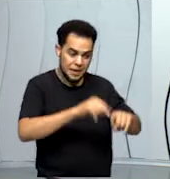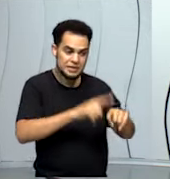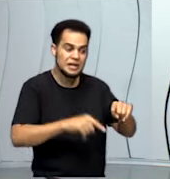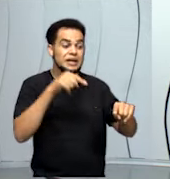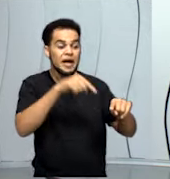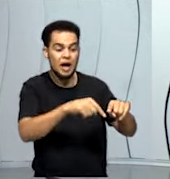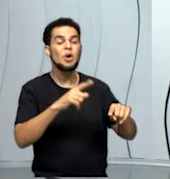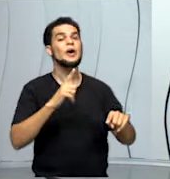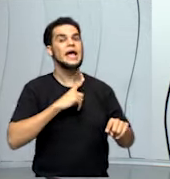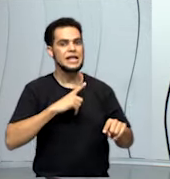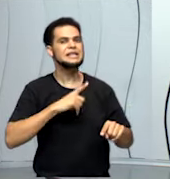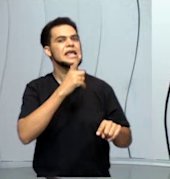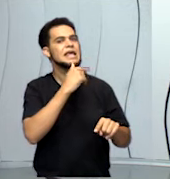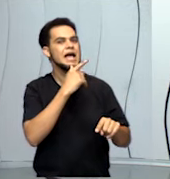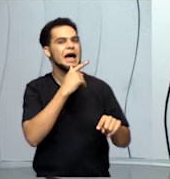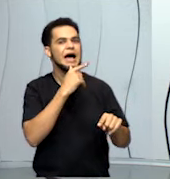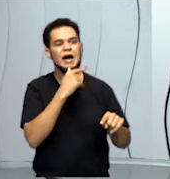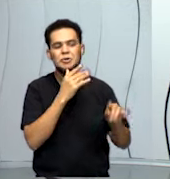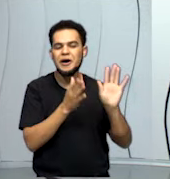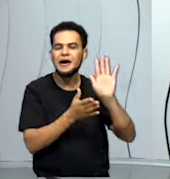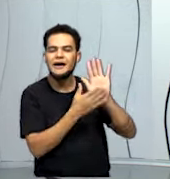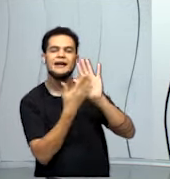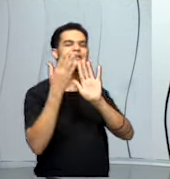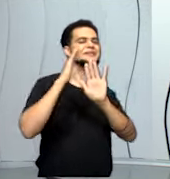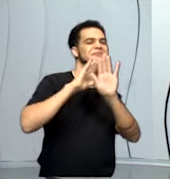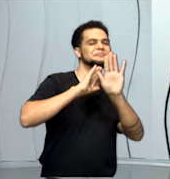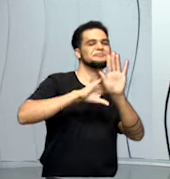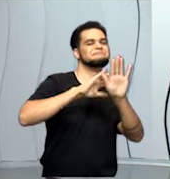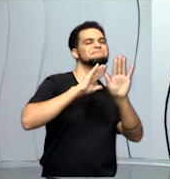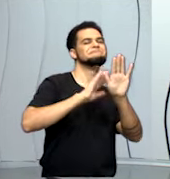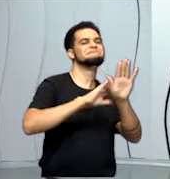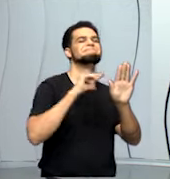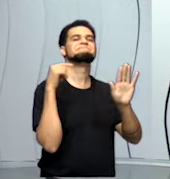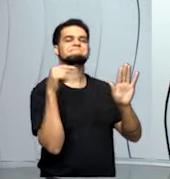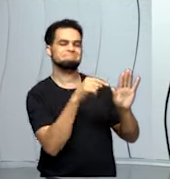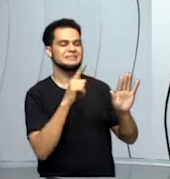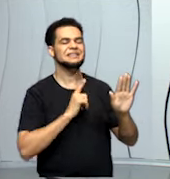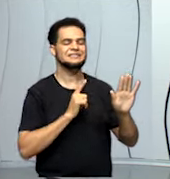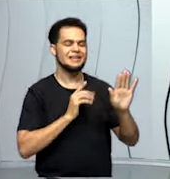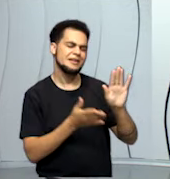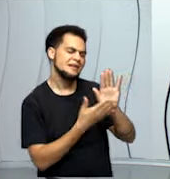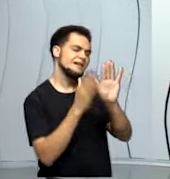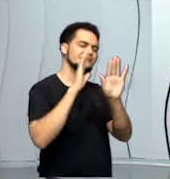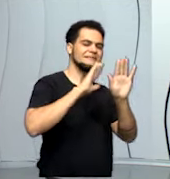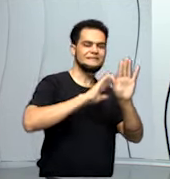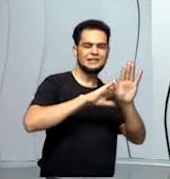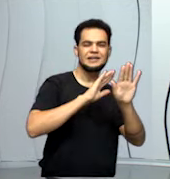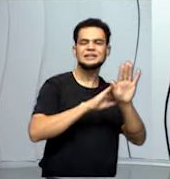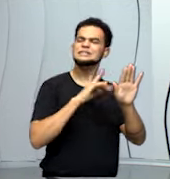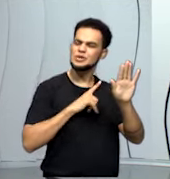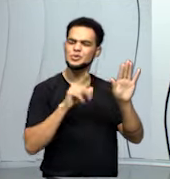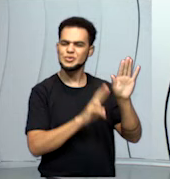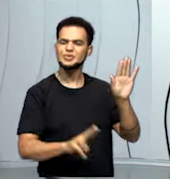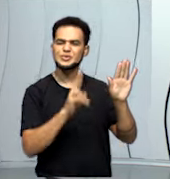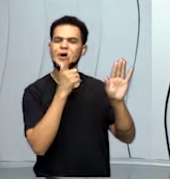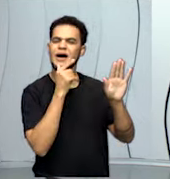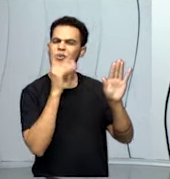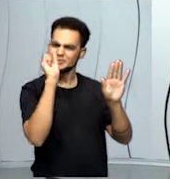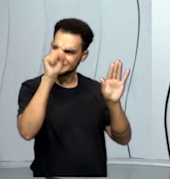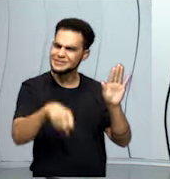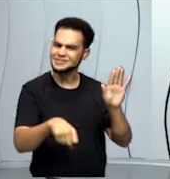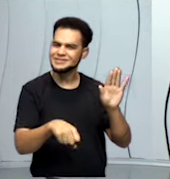uma água virtual bem volumosa envolvida, muitos e muitos litros de água envolvidos.